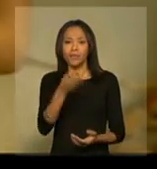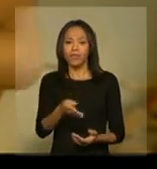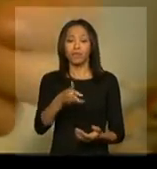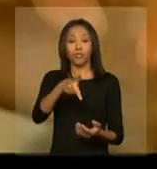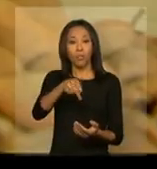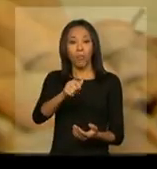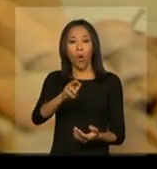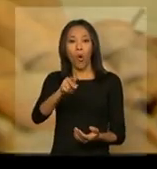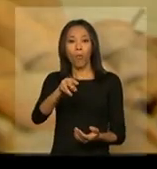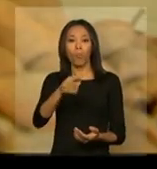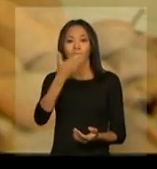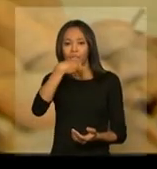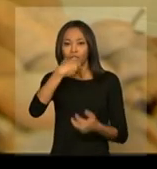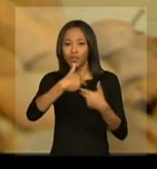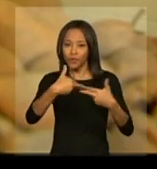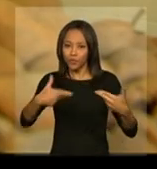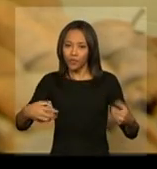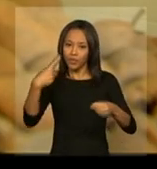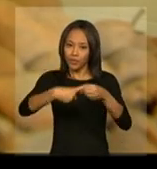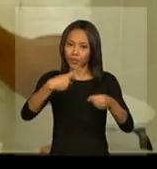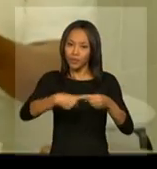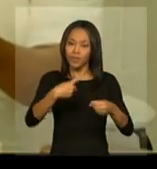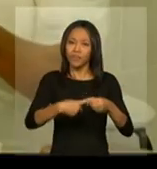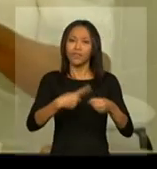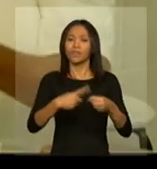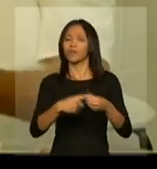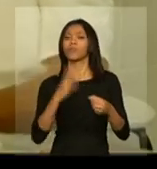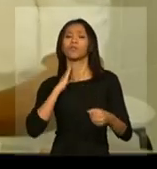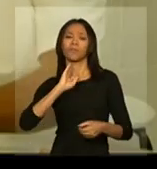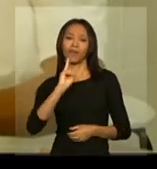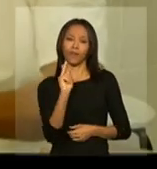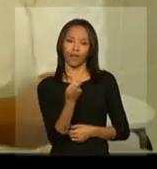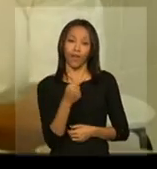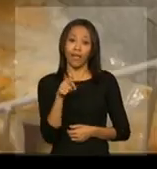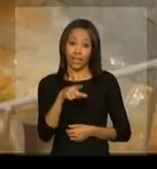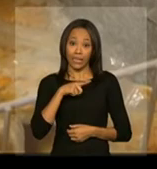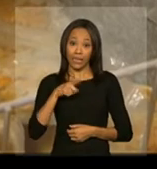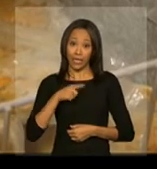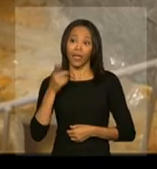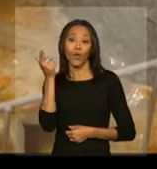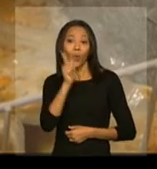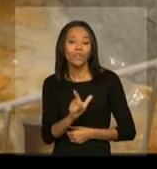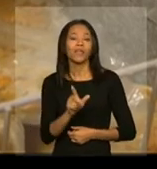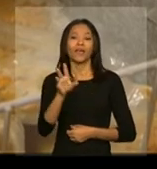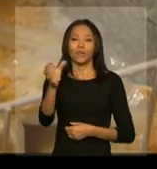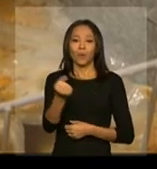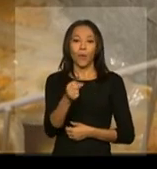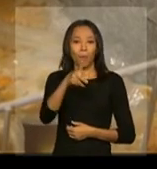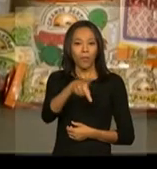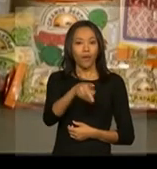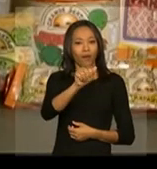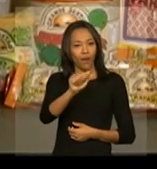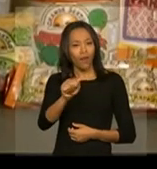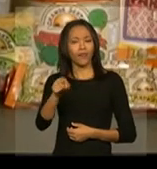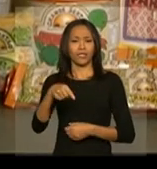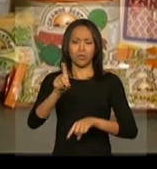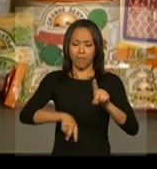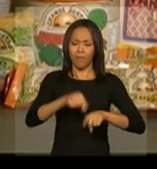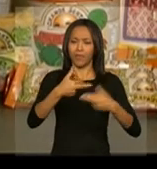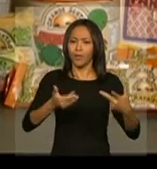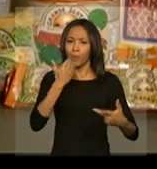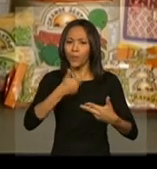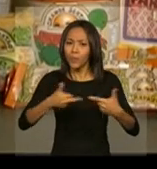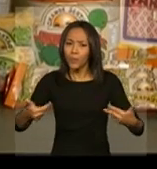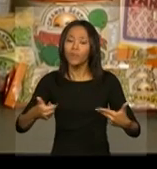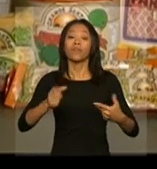de fruta da região de Porteirinha, em Minas Gerais, que acessam o programa de aquisição de alimentos e fornecem seus produtos